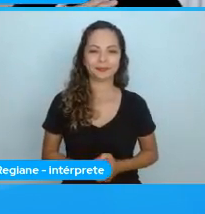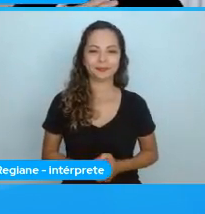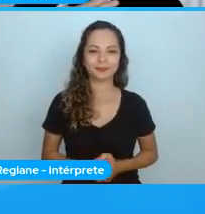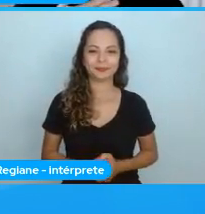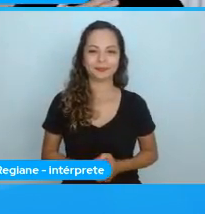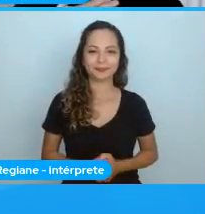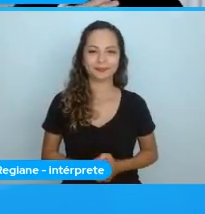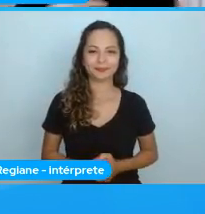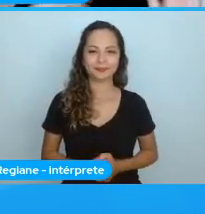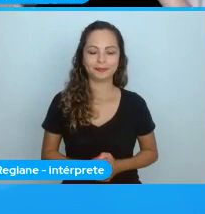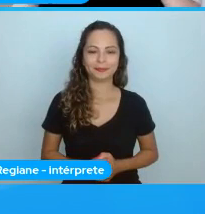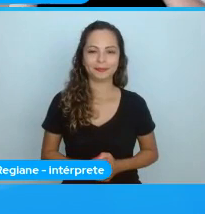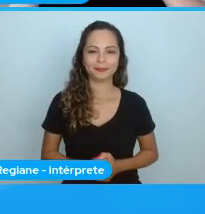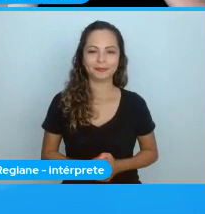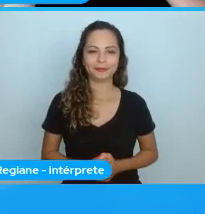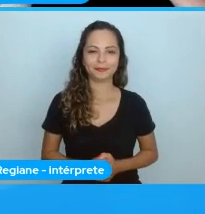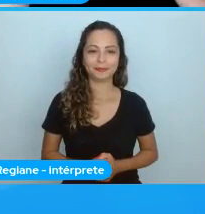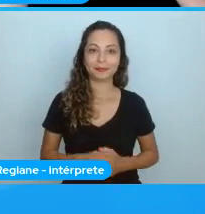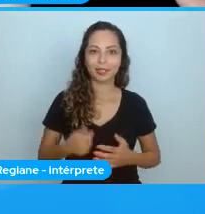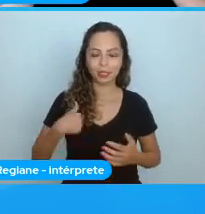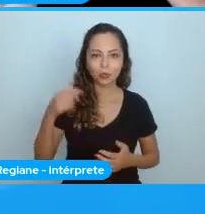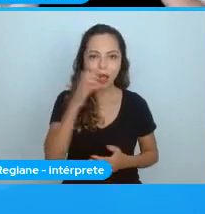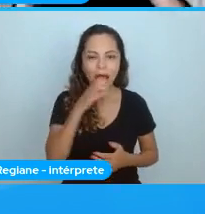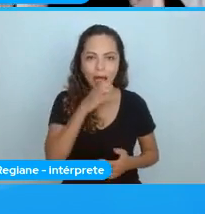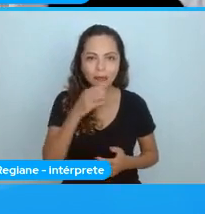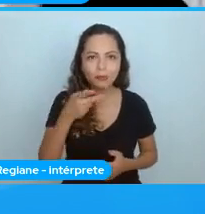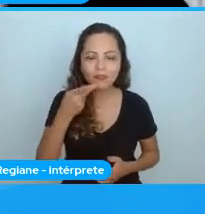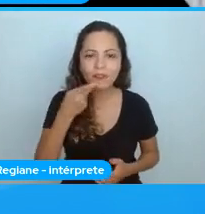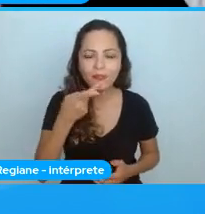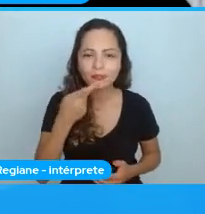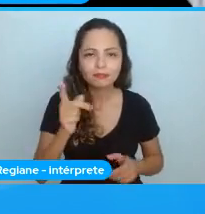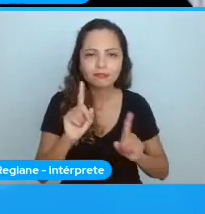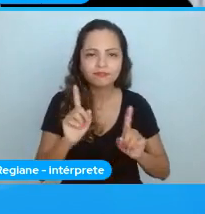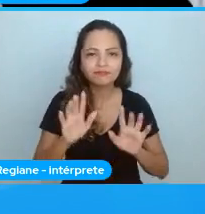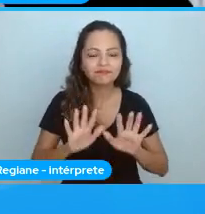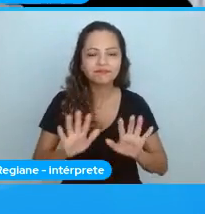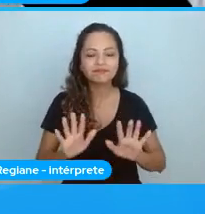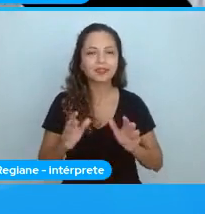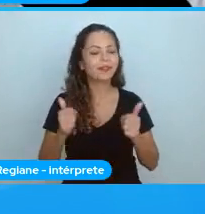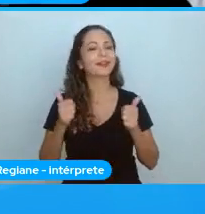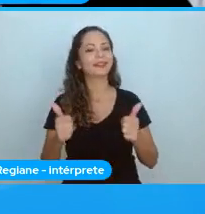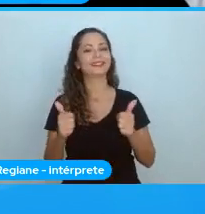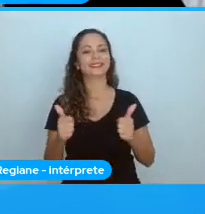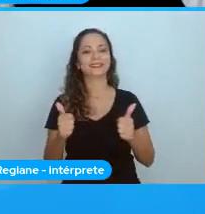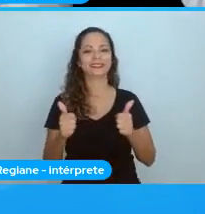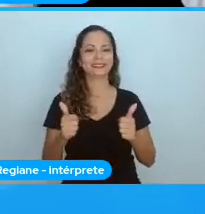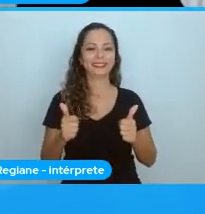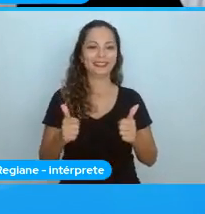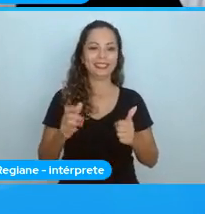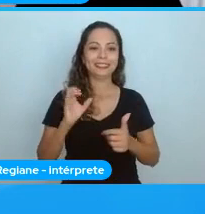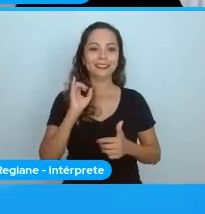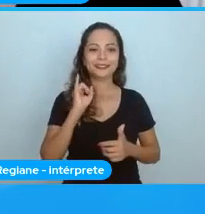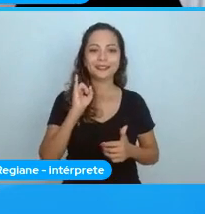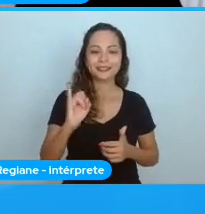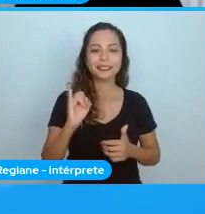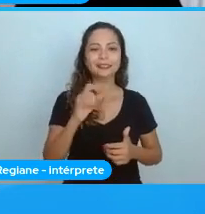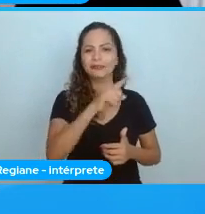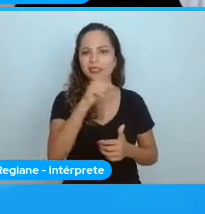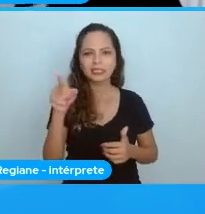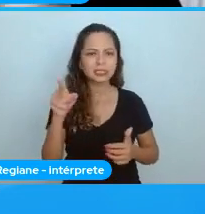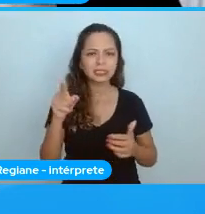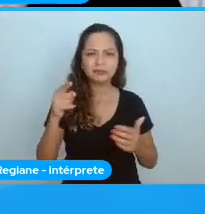Talvez eu esteja falando um pouco rápido demais. Mas vai dar certo. Se vocês estiverem tendo alguma dificuldade de me ouvir.